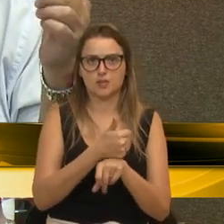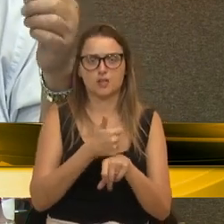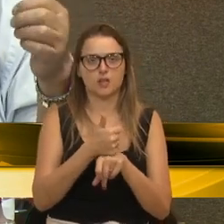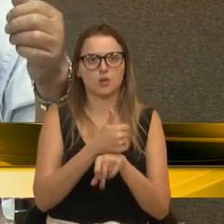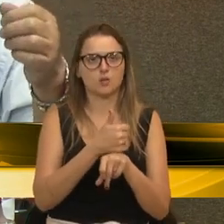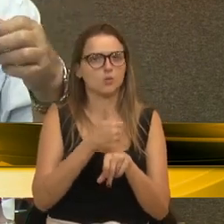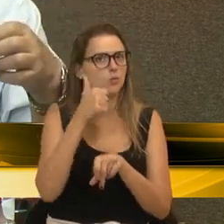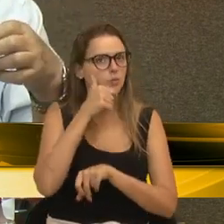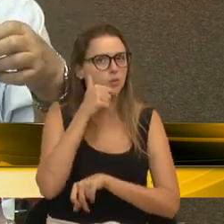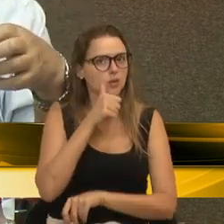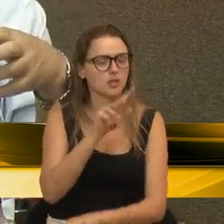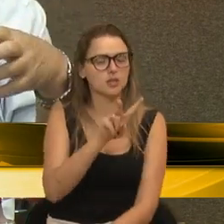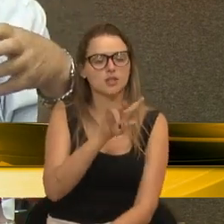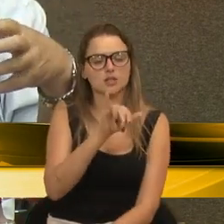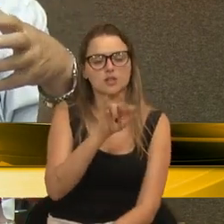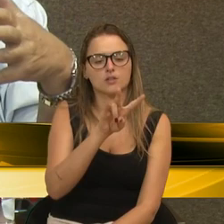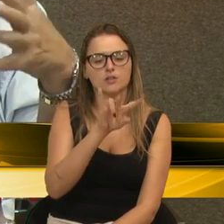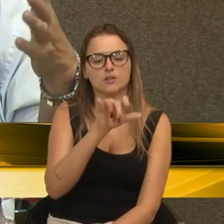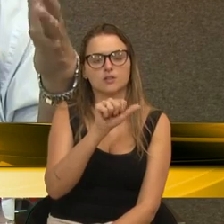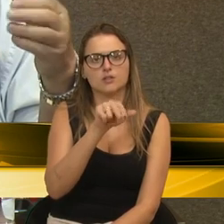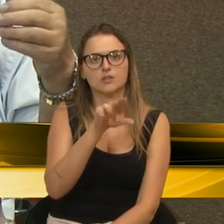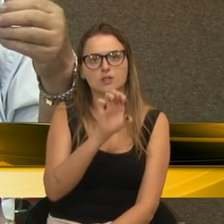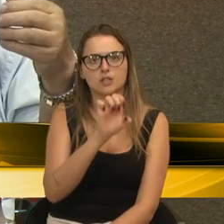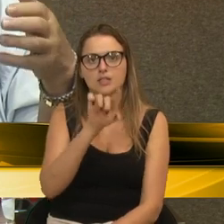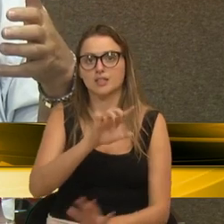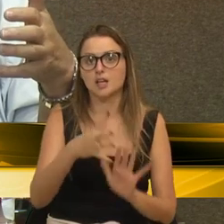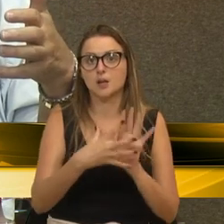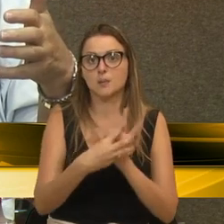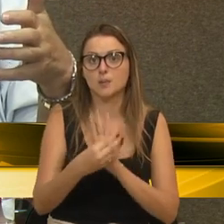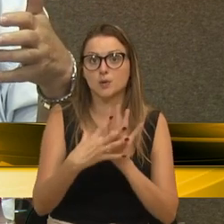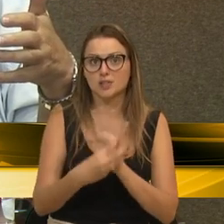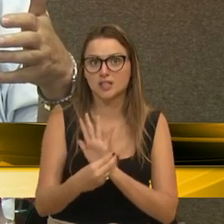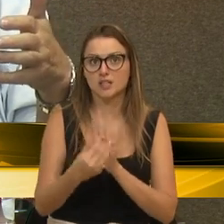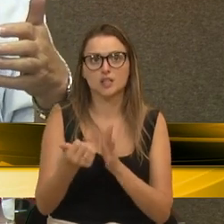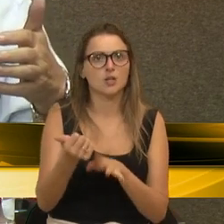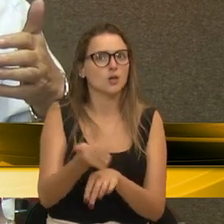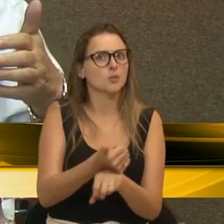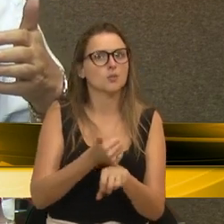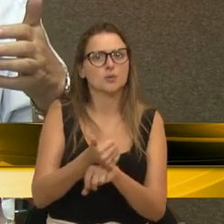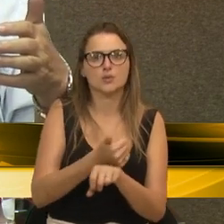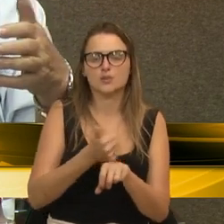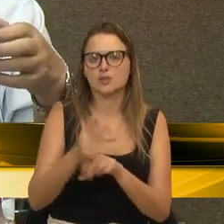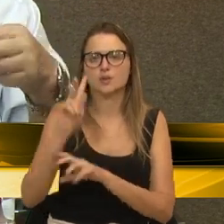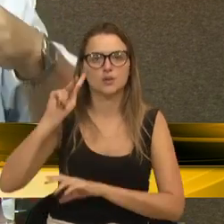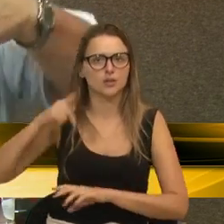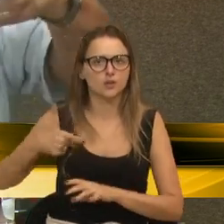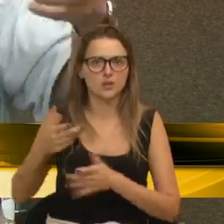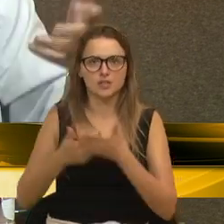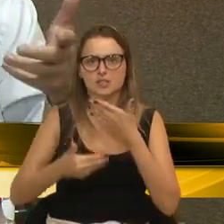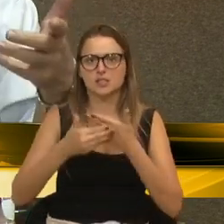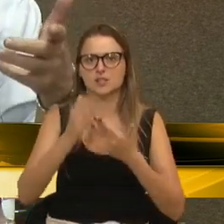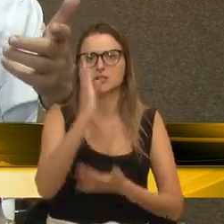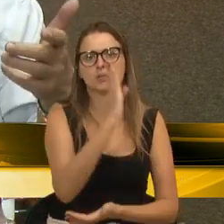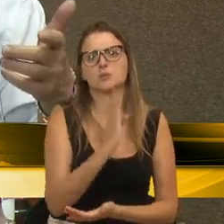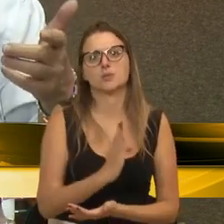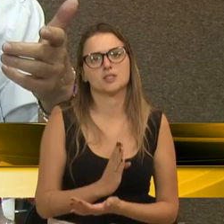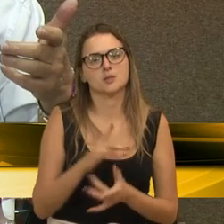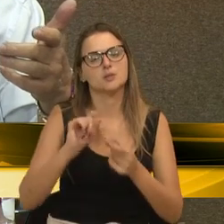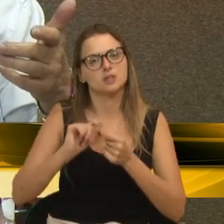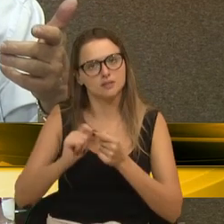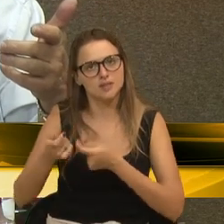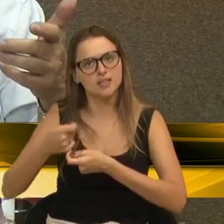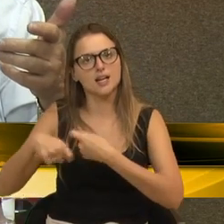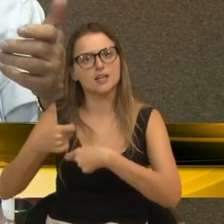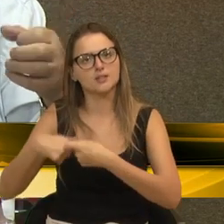como a Viviane do Ponte, que é um modelo, ela é uma profissional reconhecida no Brasil inteiro, que fazia a gestão daquele